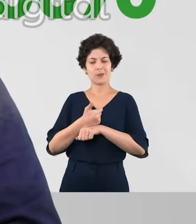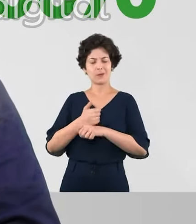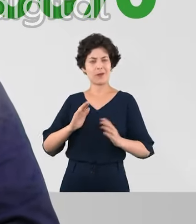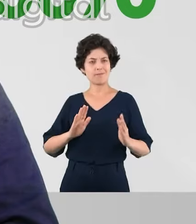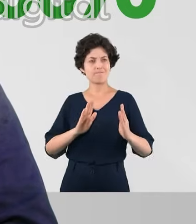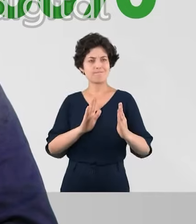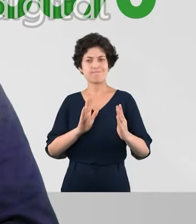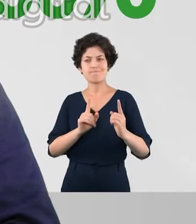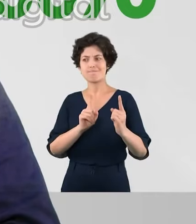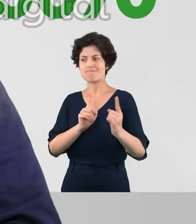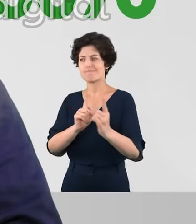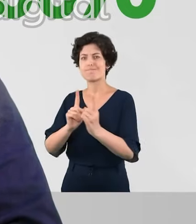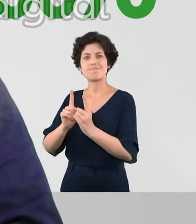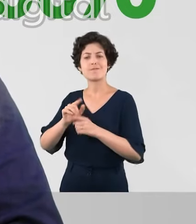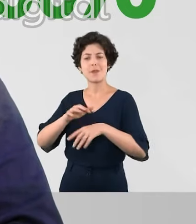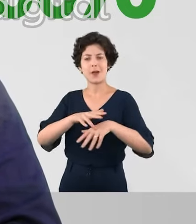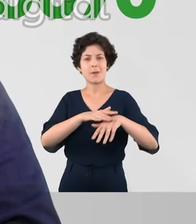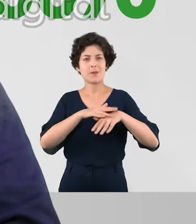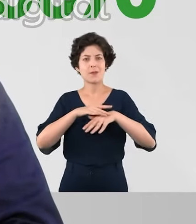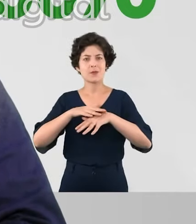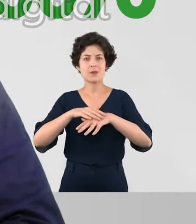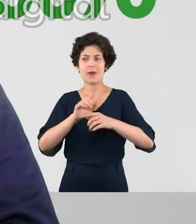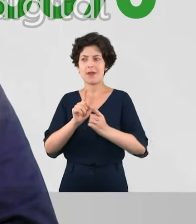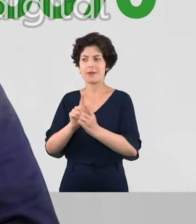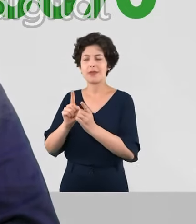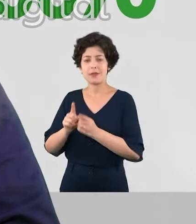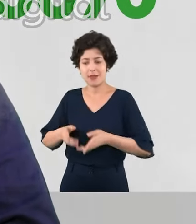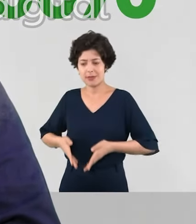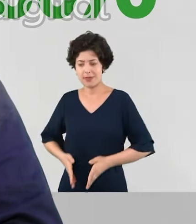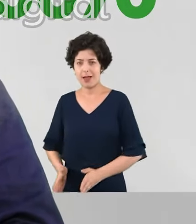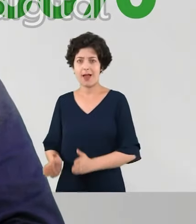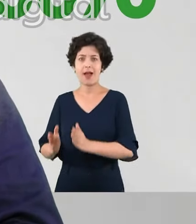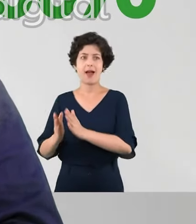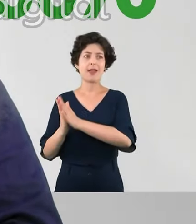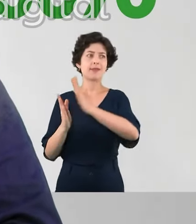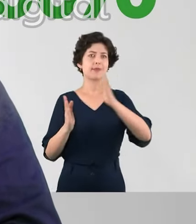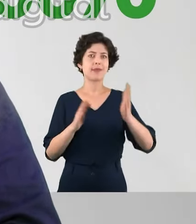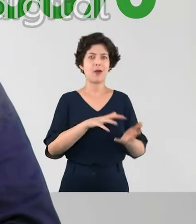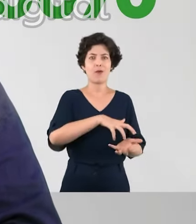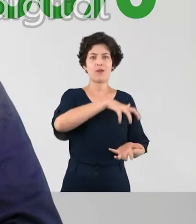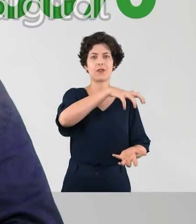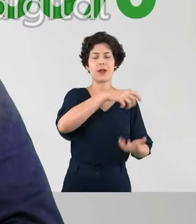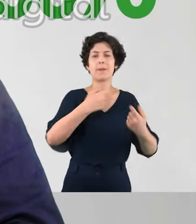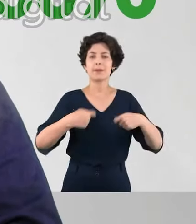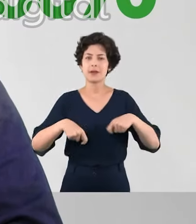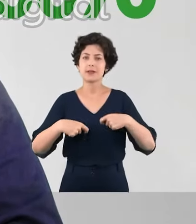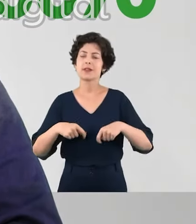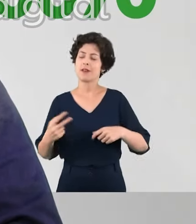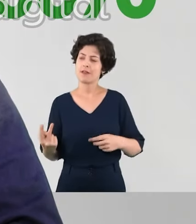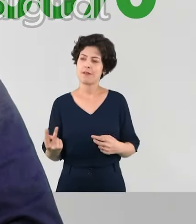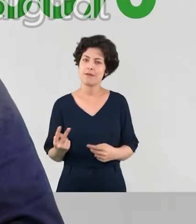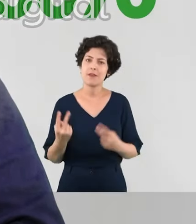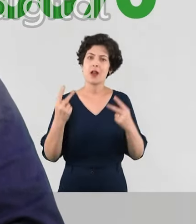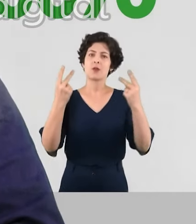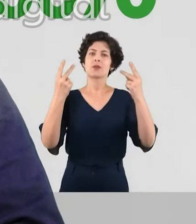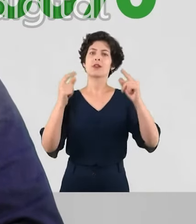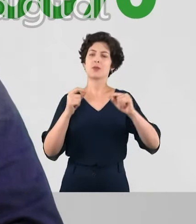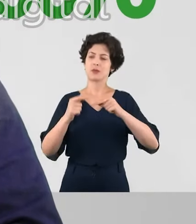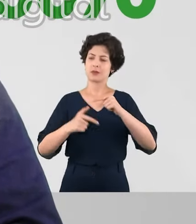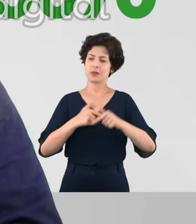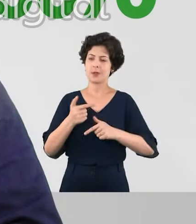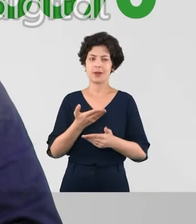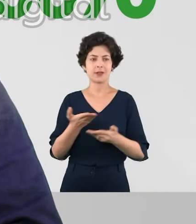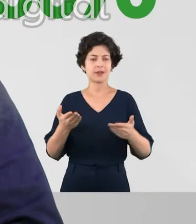estão sempre na linha de frente para atender os pacientes, desde o nascer até o envelhecer. Precisamos valorizar o grande